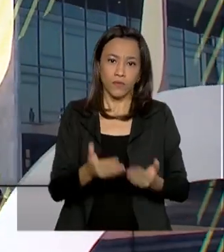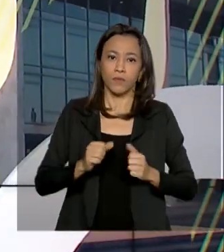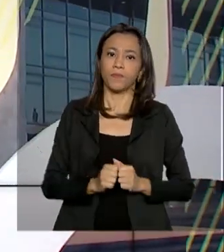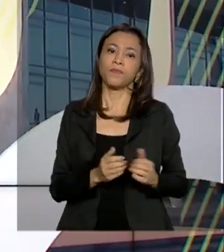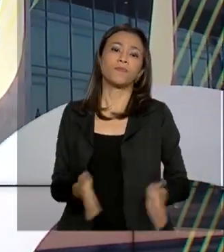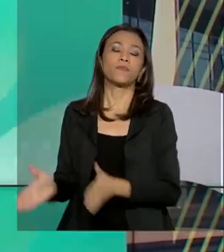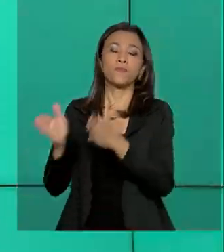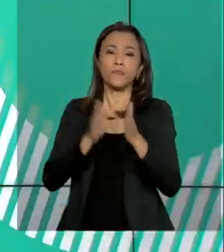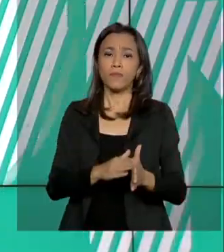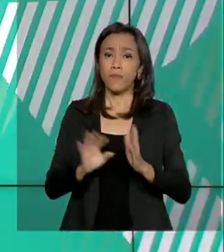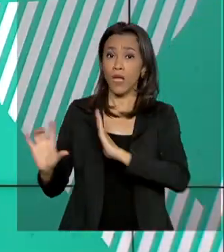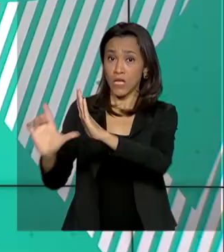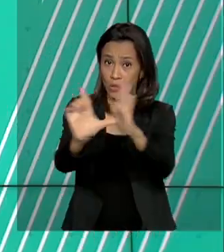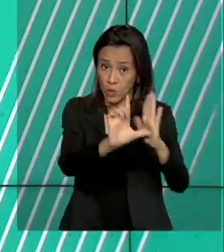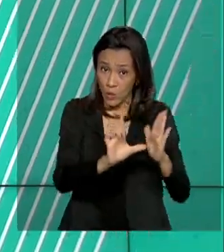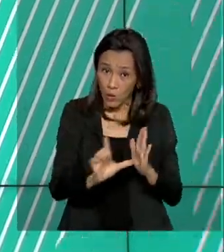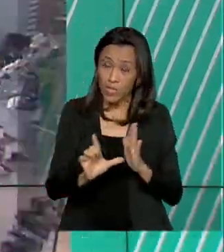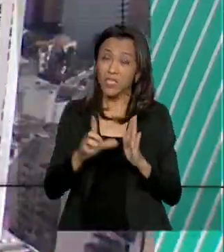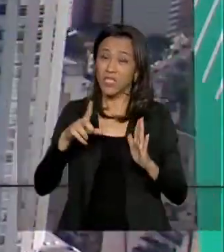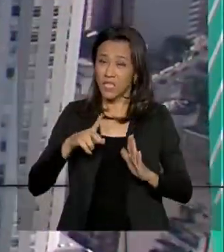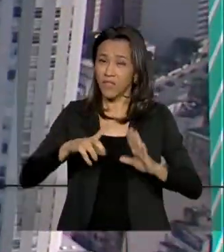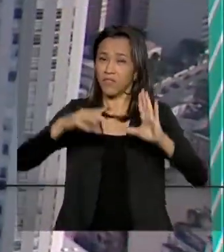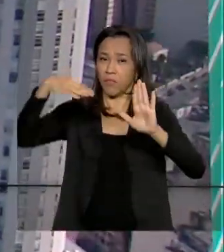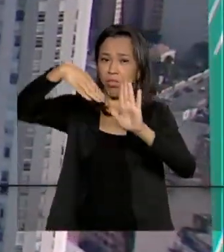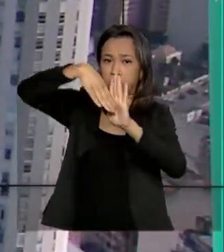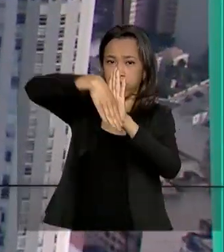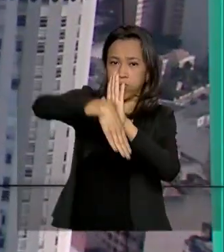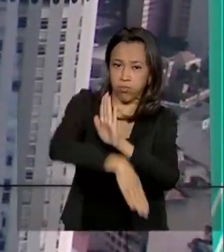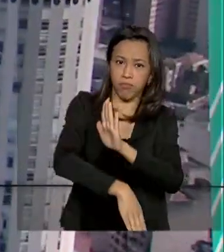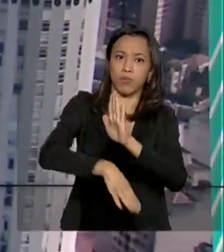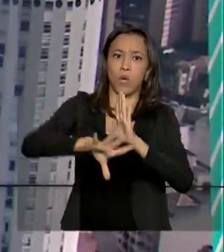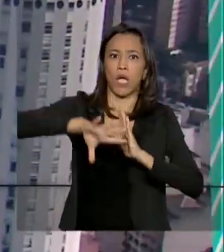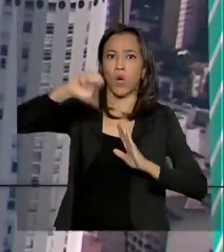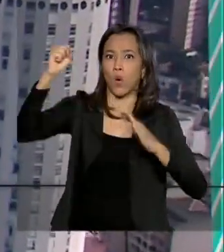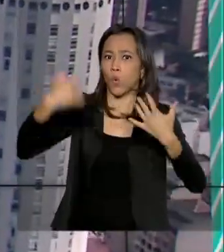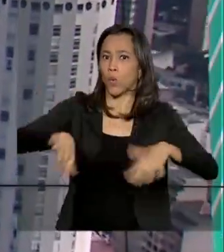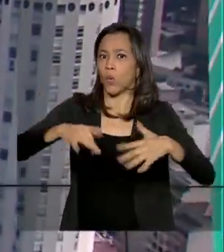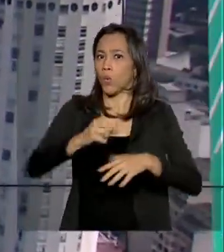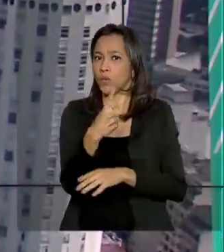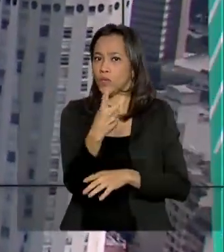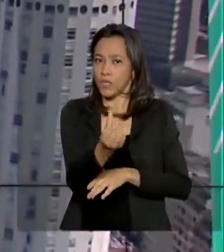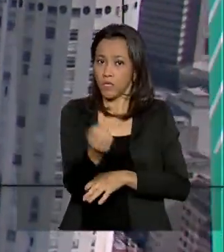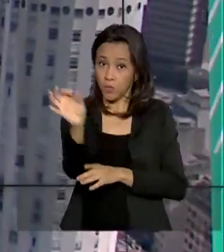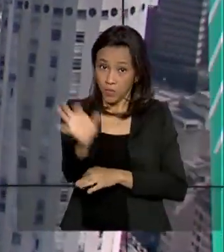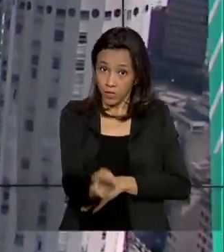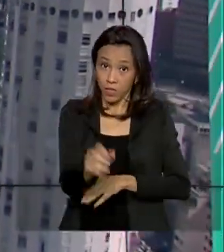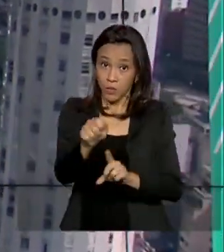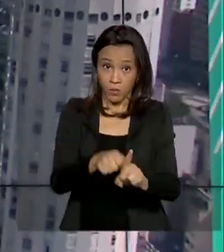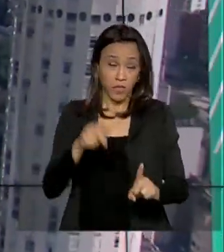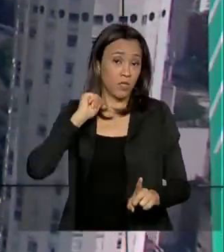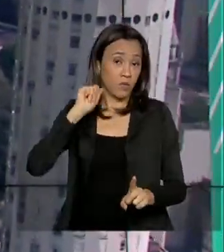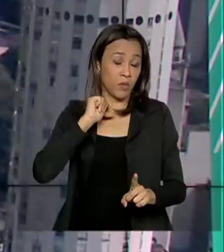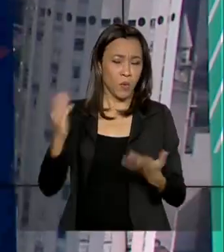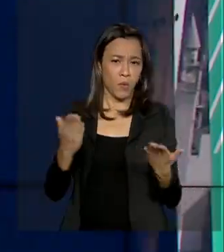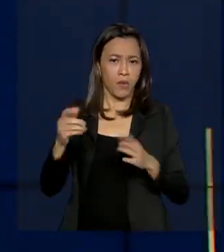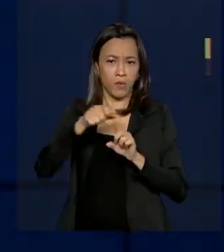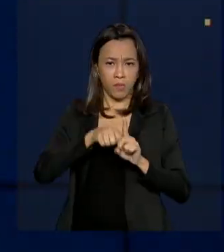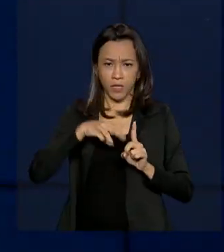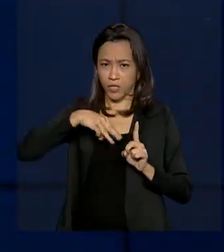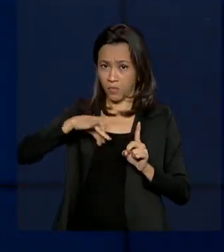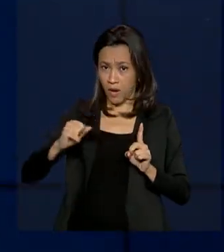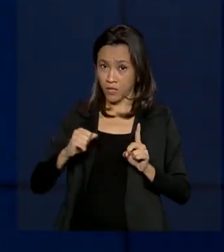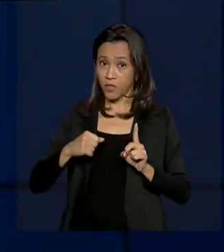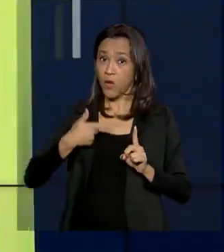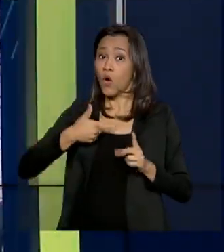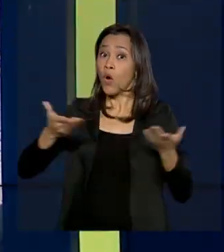O comércio varejista registrou queda recorde de 16% no mês de abril na comparação com março. Os dados foram